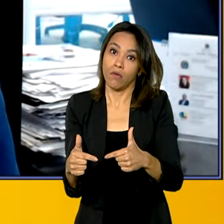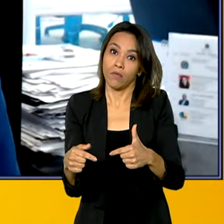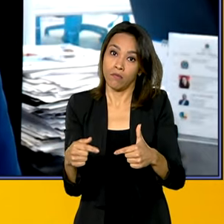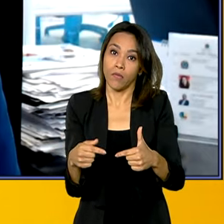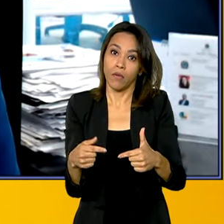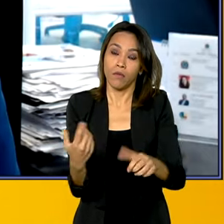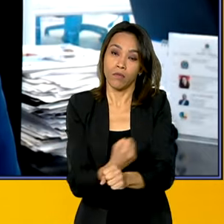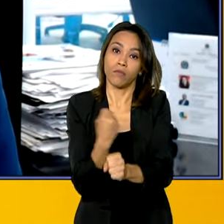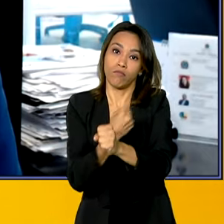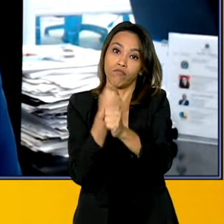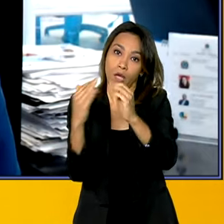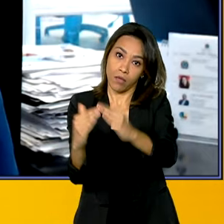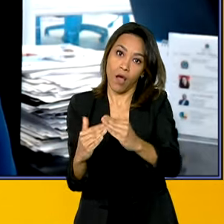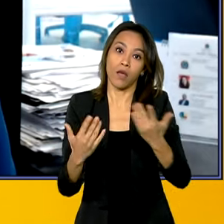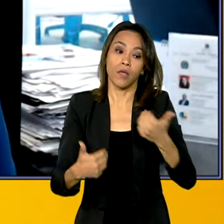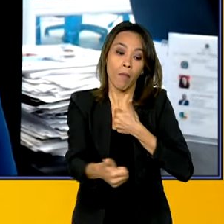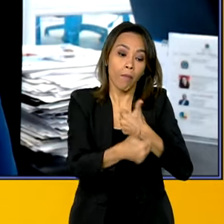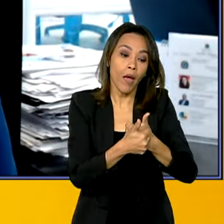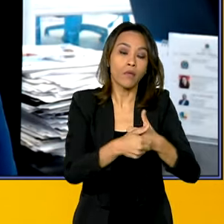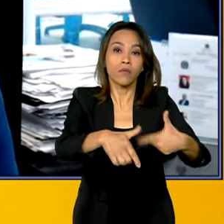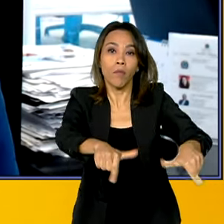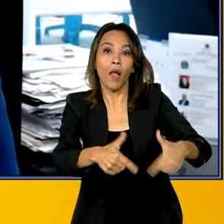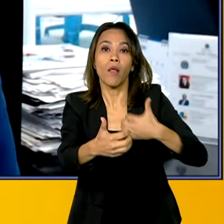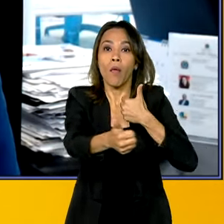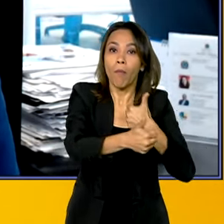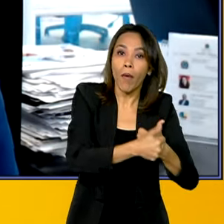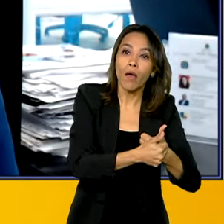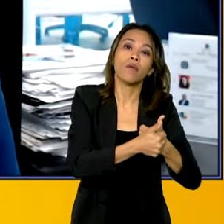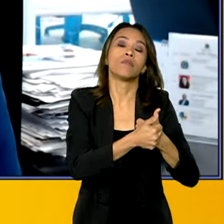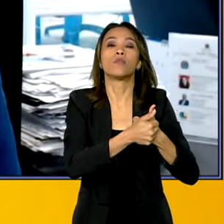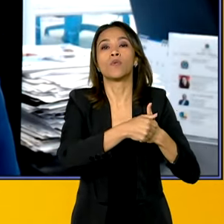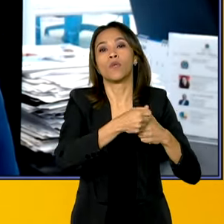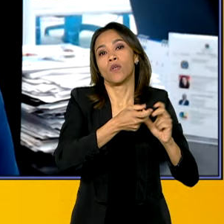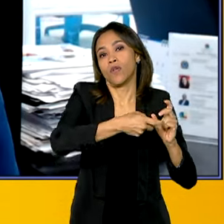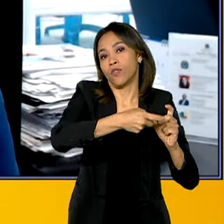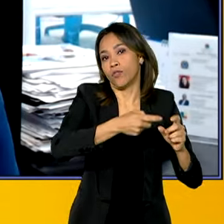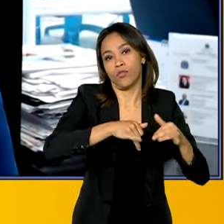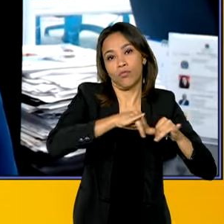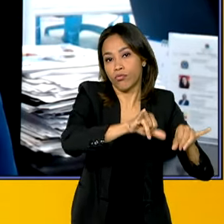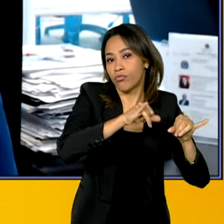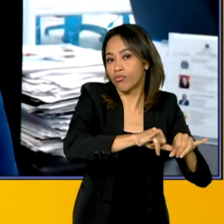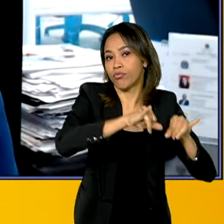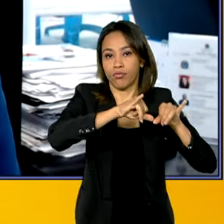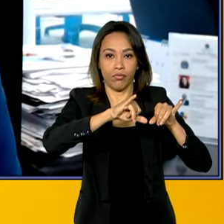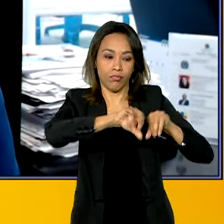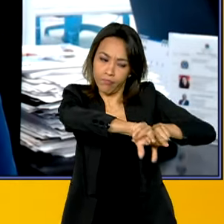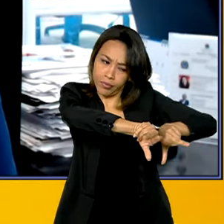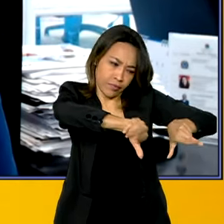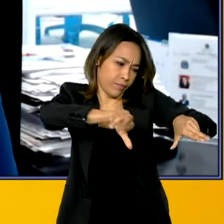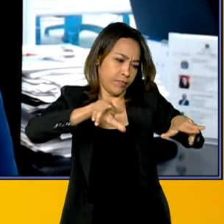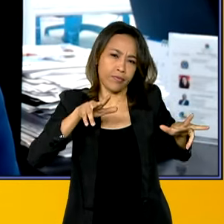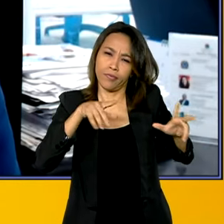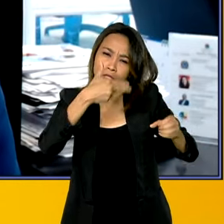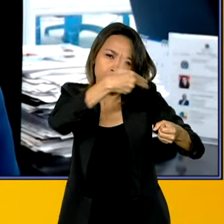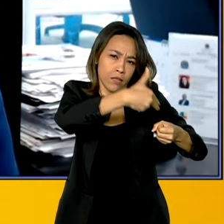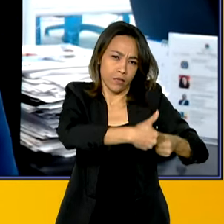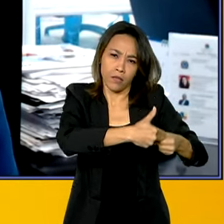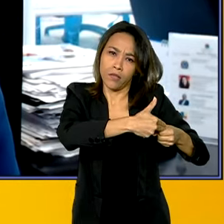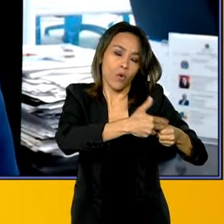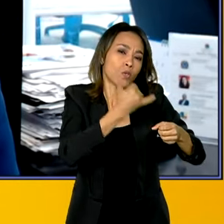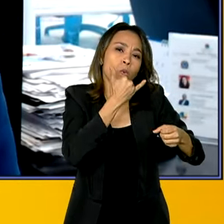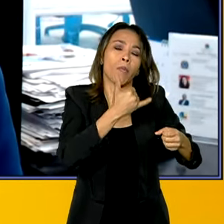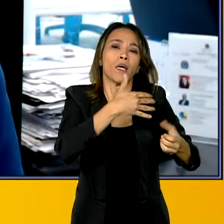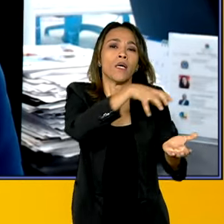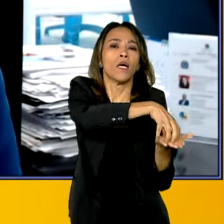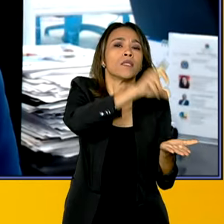do trabalho, do comércio, também do posto de saúde, enfim, a seleção foi bastante